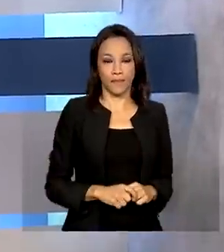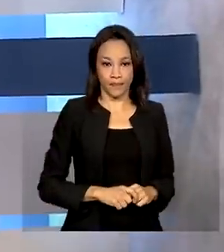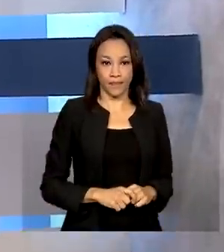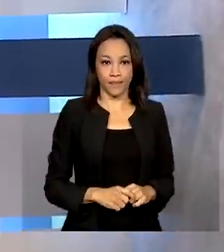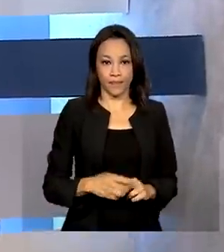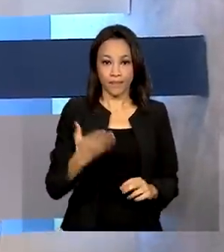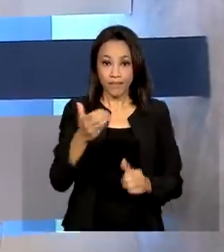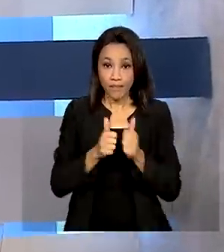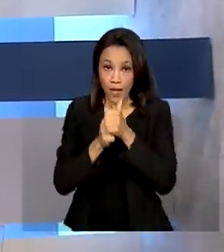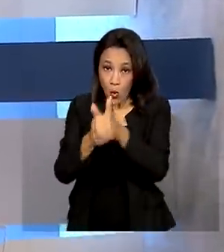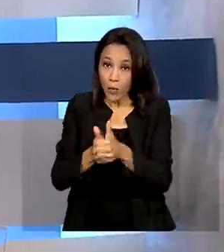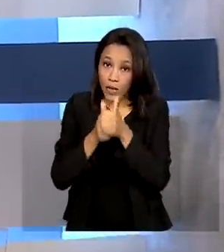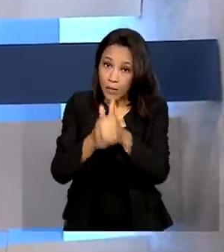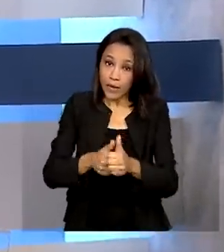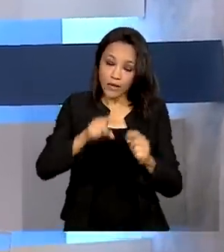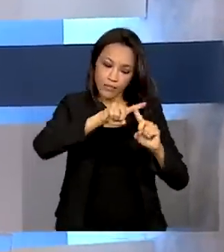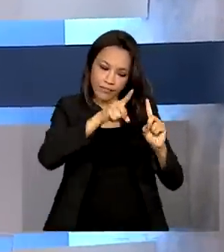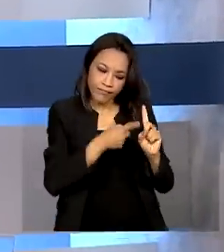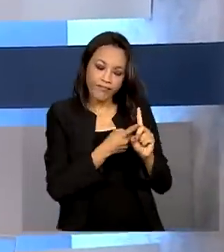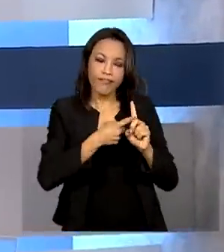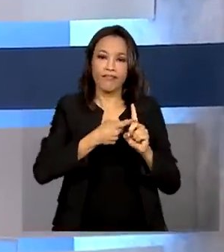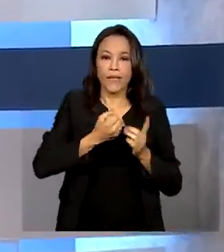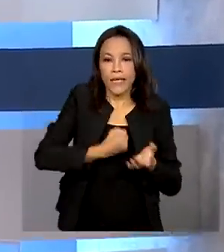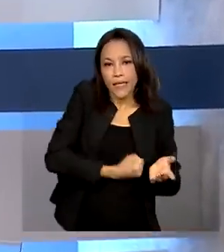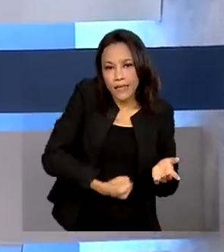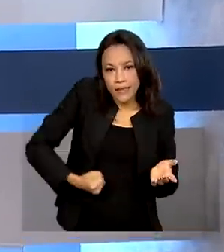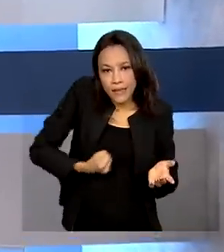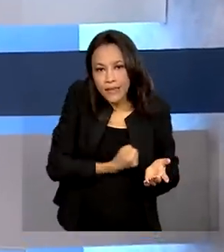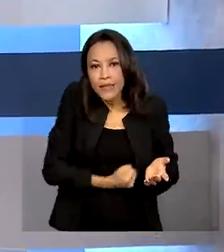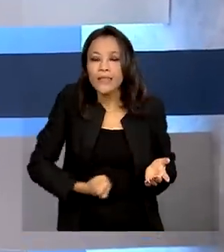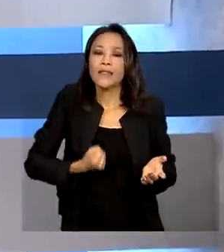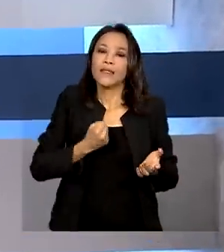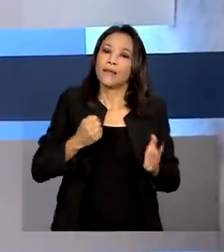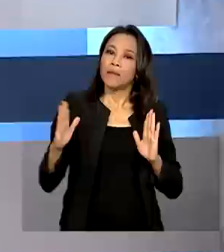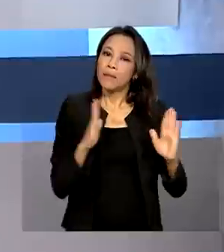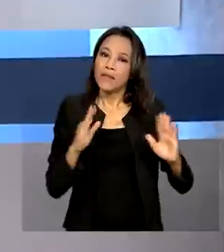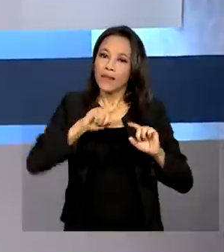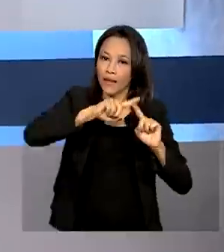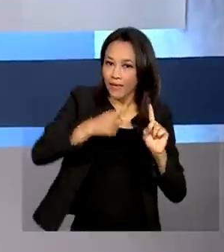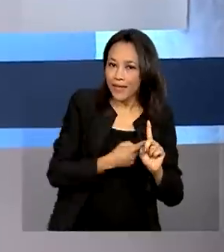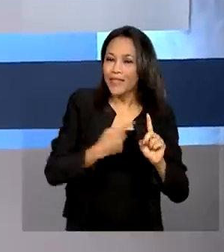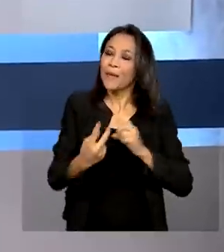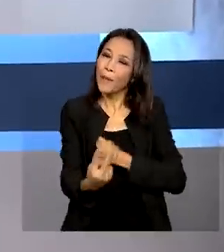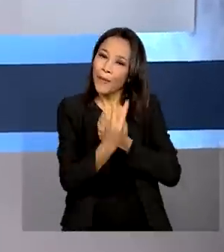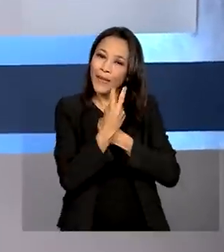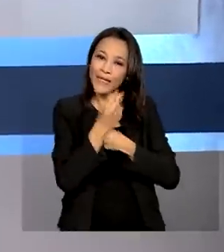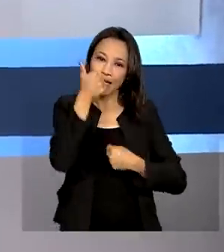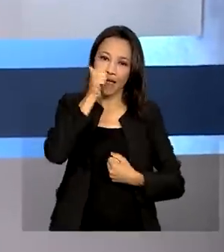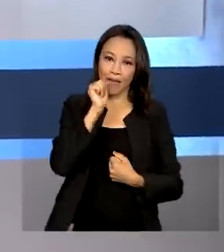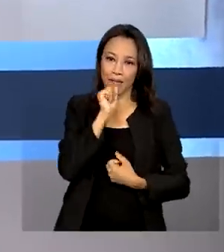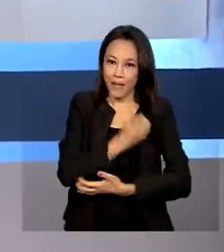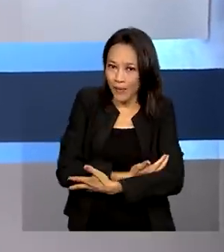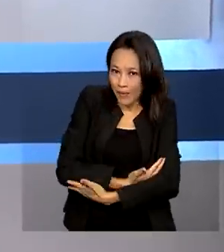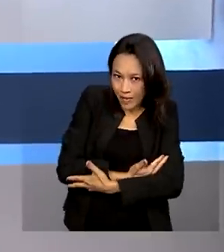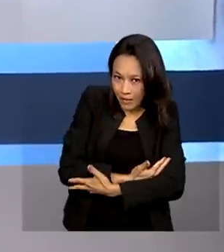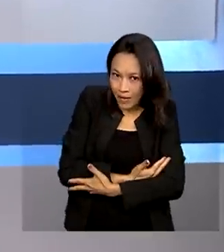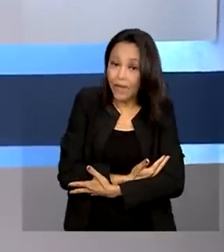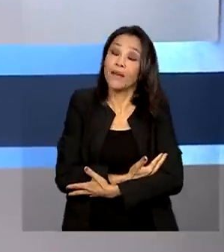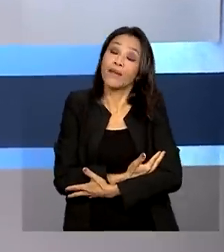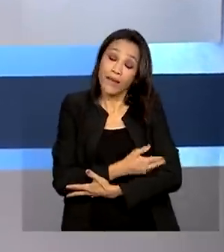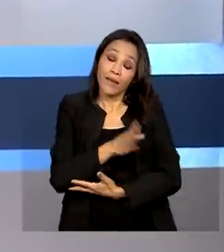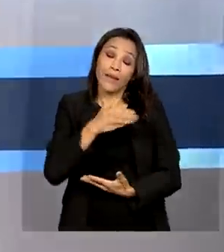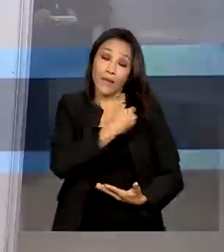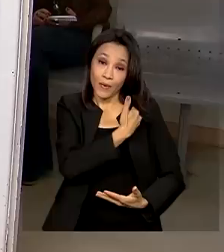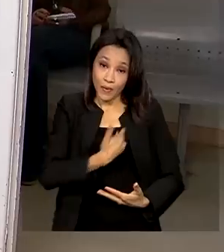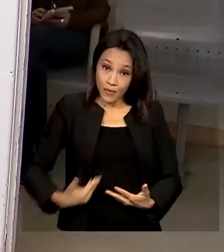Acompanhamento pré-natal e exames durante a gravidez podem ajudar a proteger a mamãe e o bebê. E o SUS oferece esse